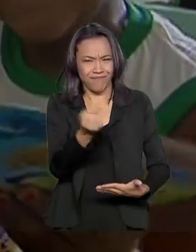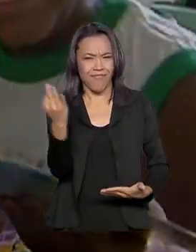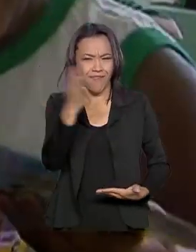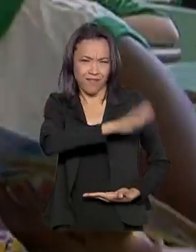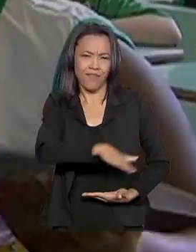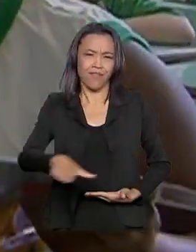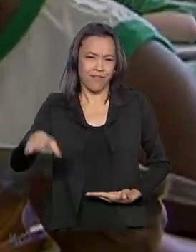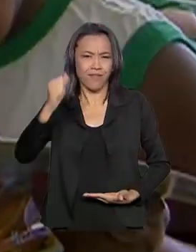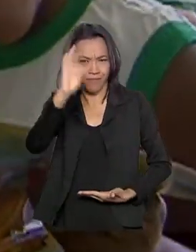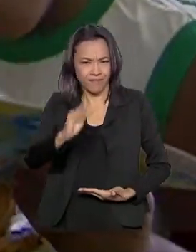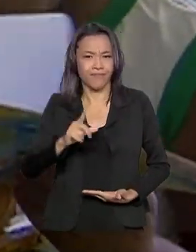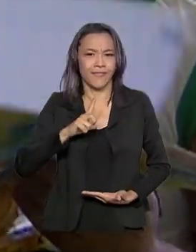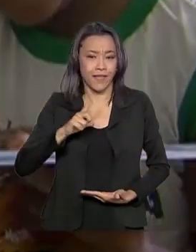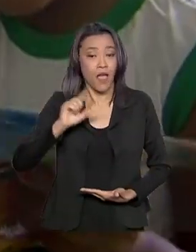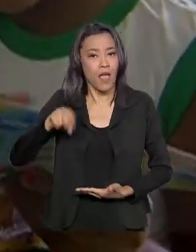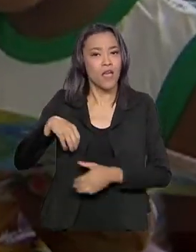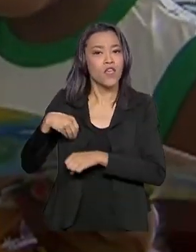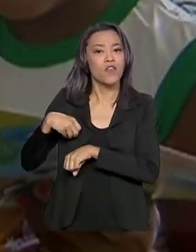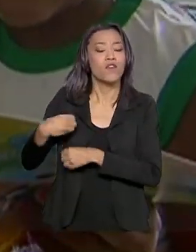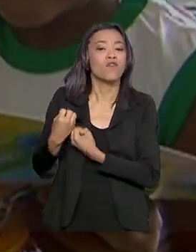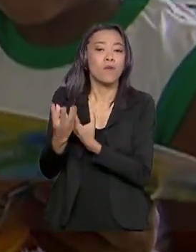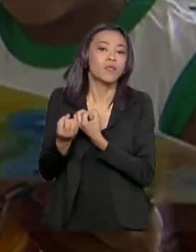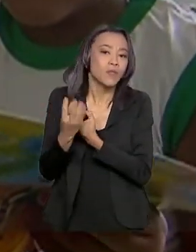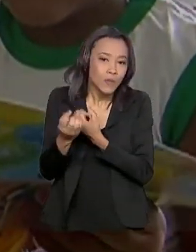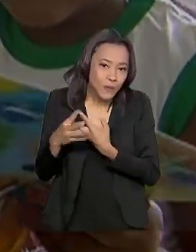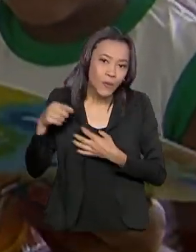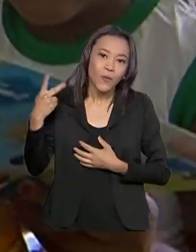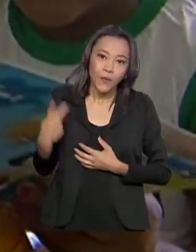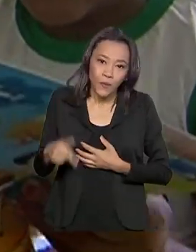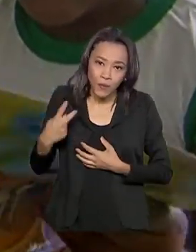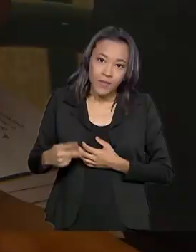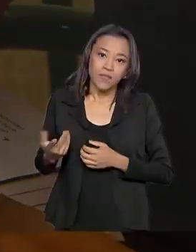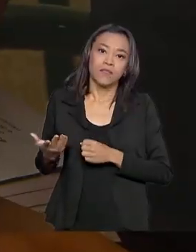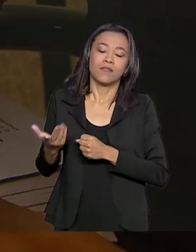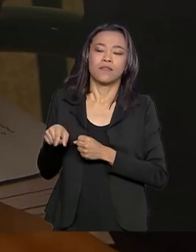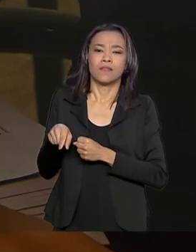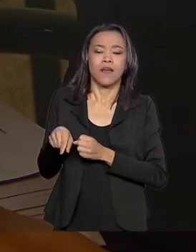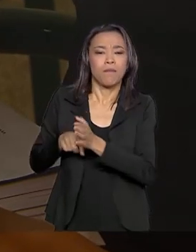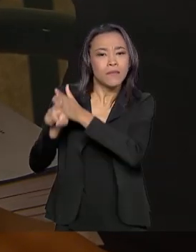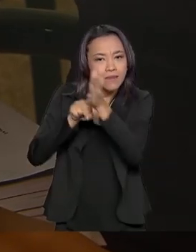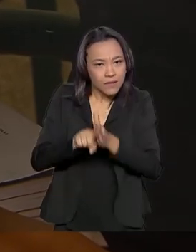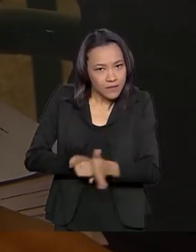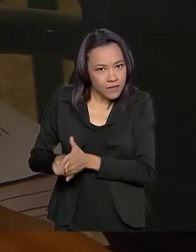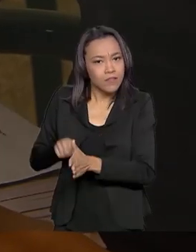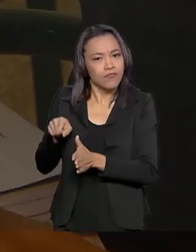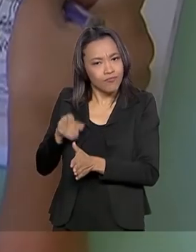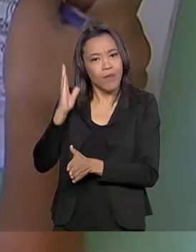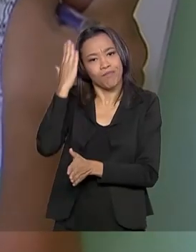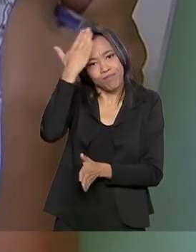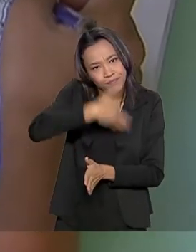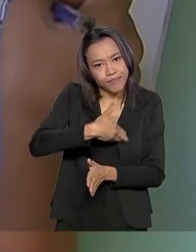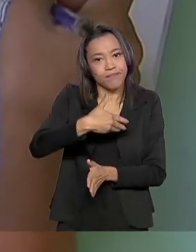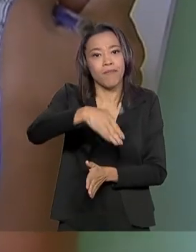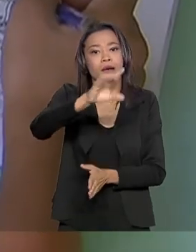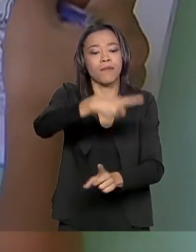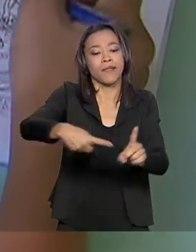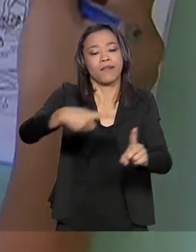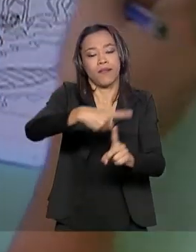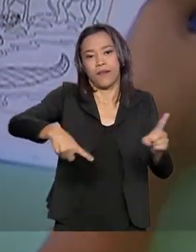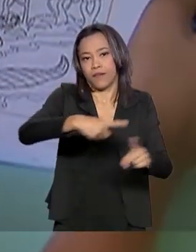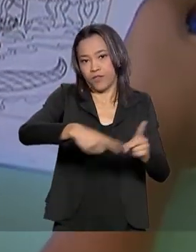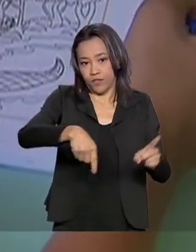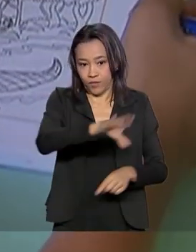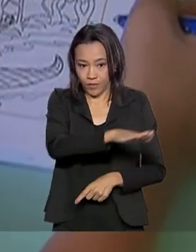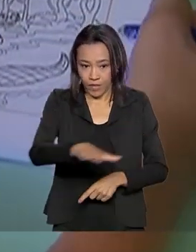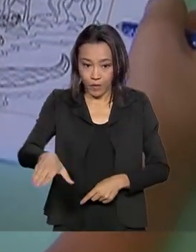no Brasil. Dados do Sistema de Avaliação da Educação Básica de 2016 já mostravam que mais da metade dos alunos do